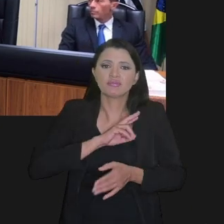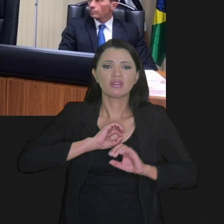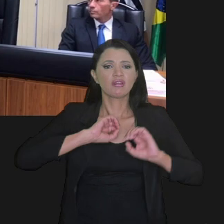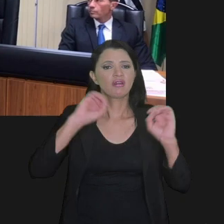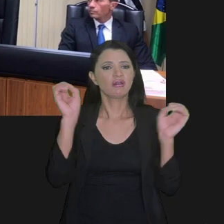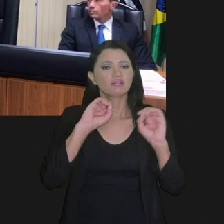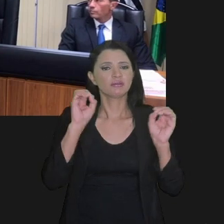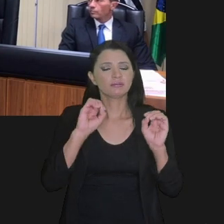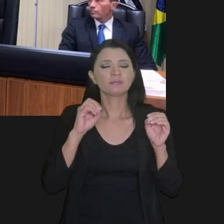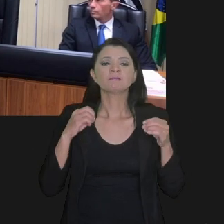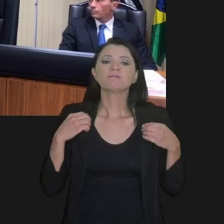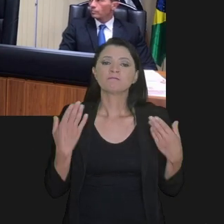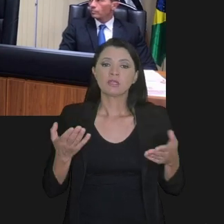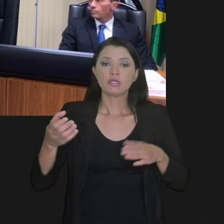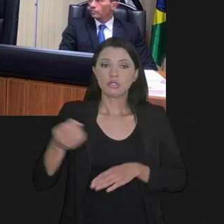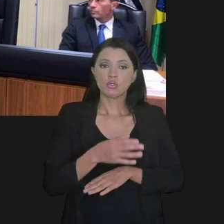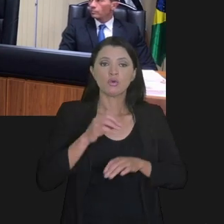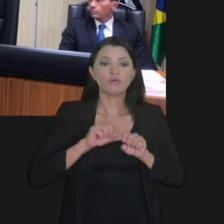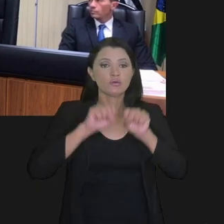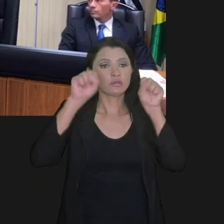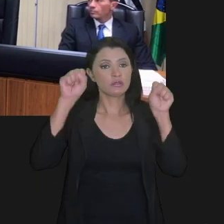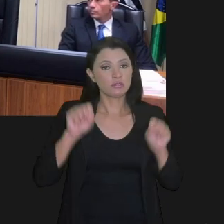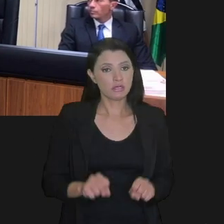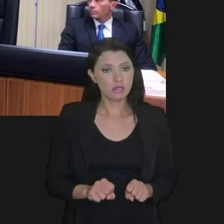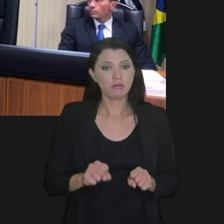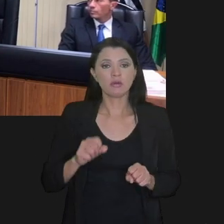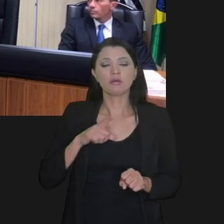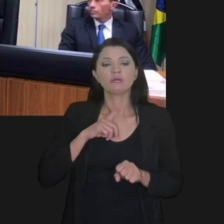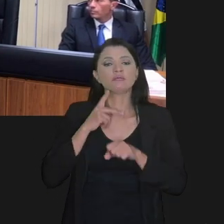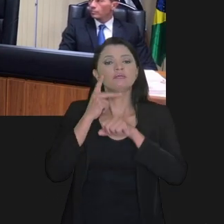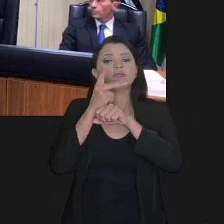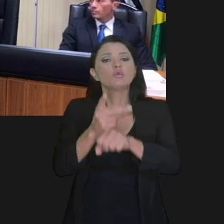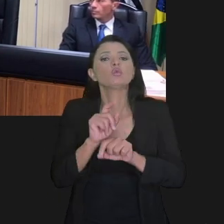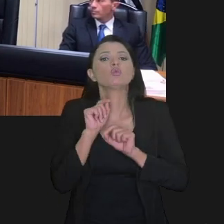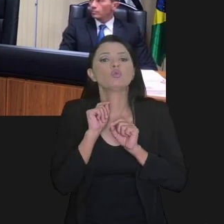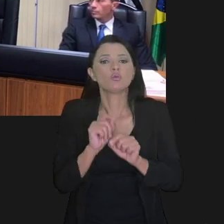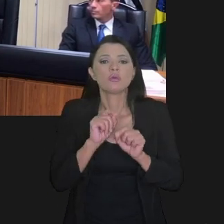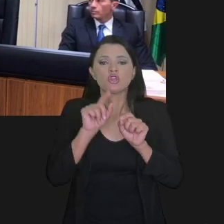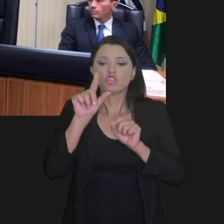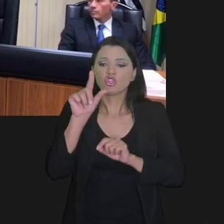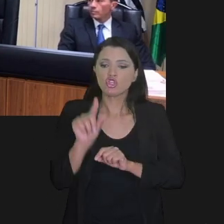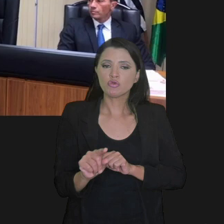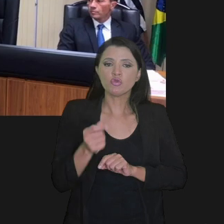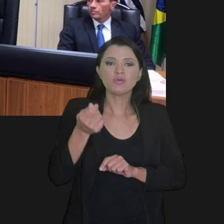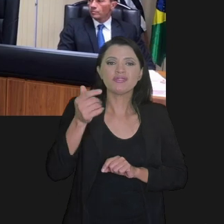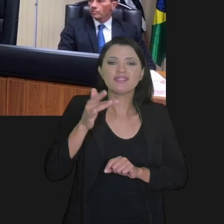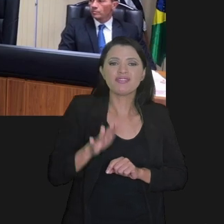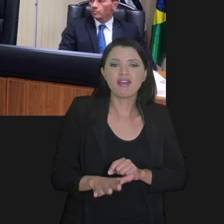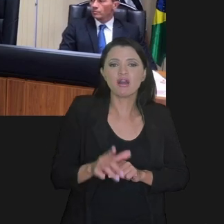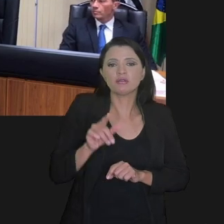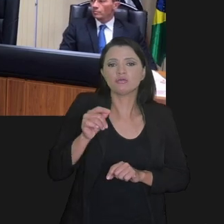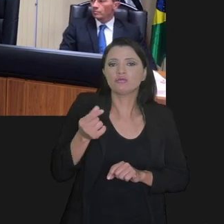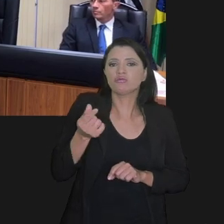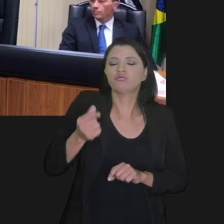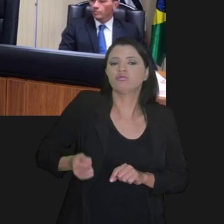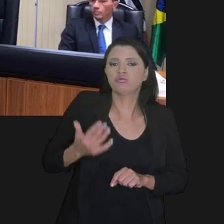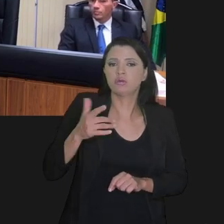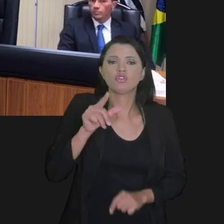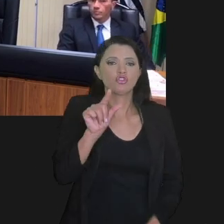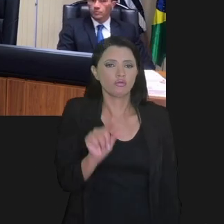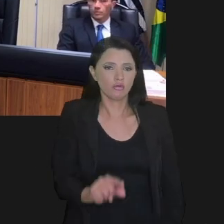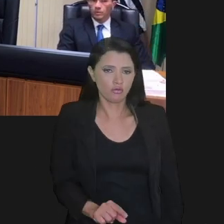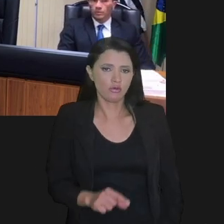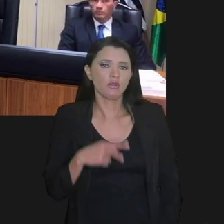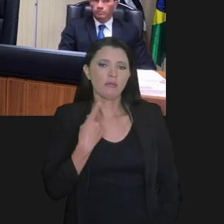sem êxito. Então, o novo sistema de cobrança busca diminuir esse custo também